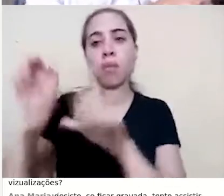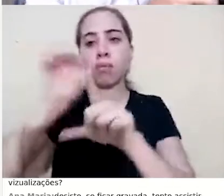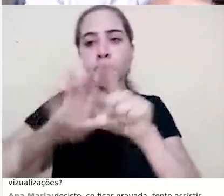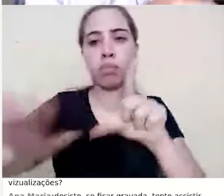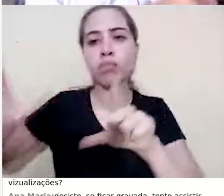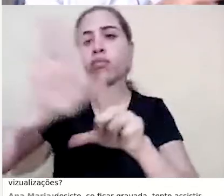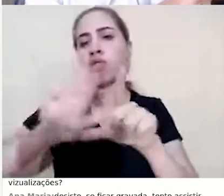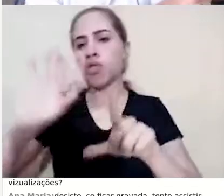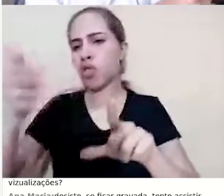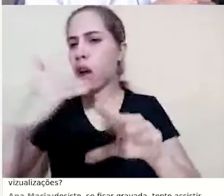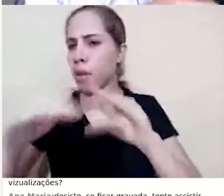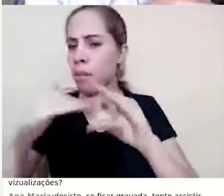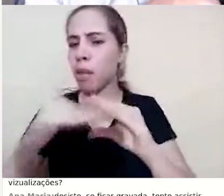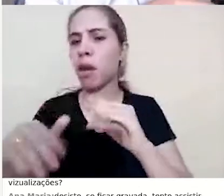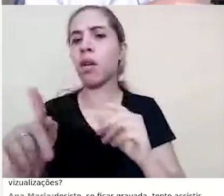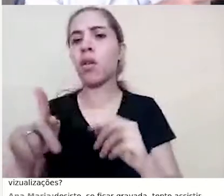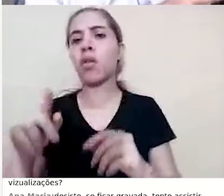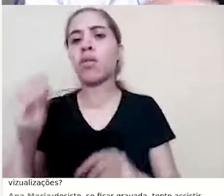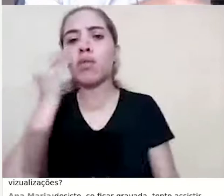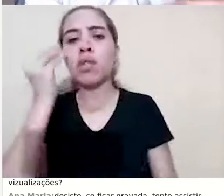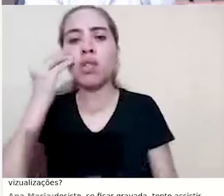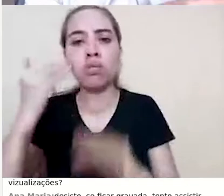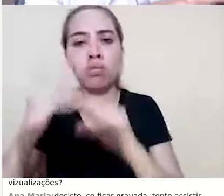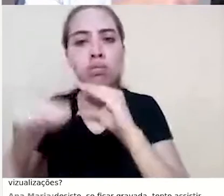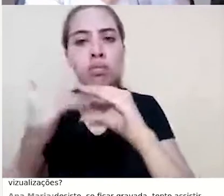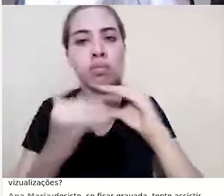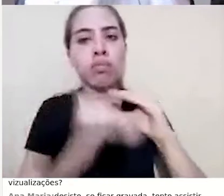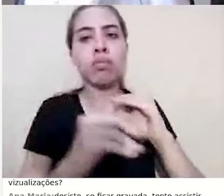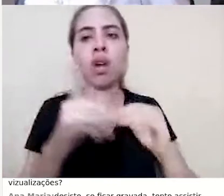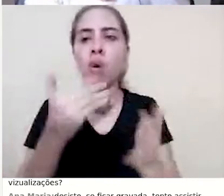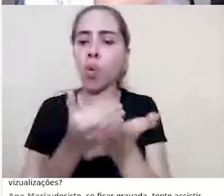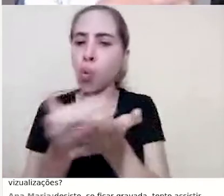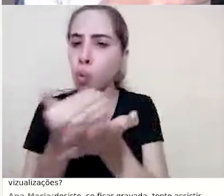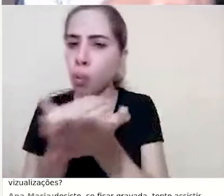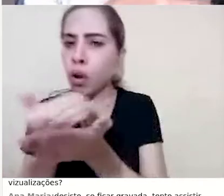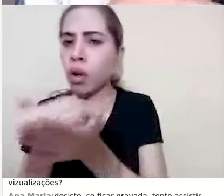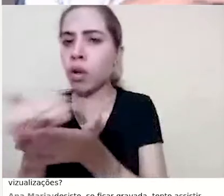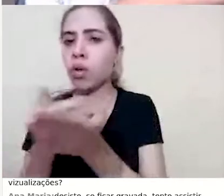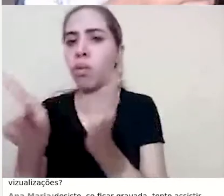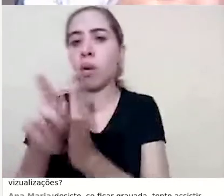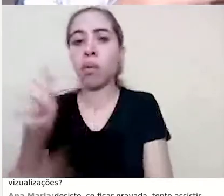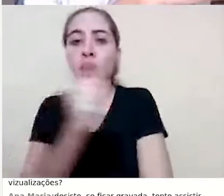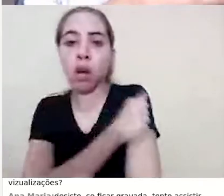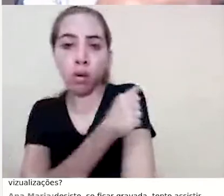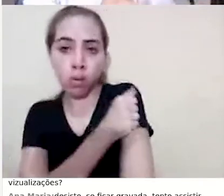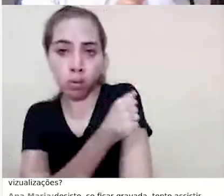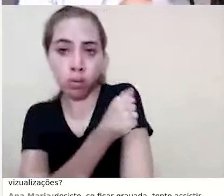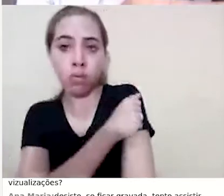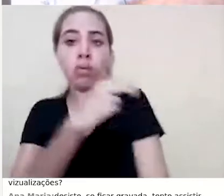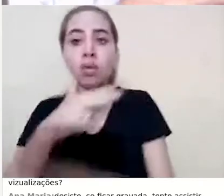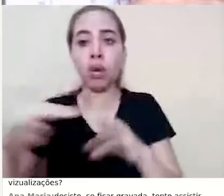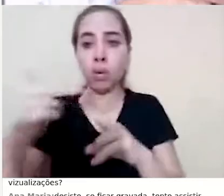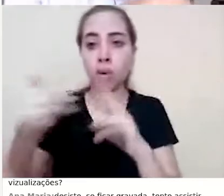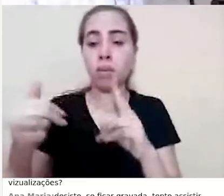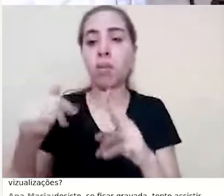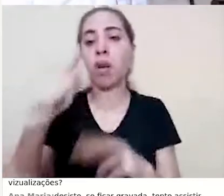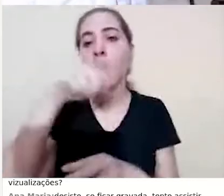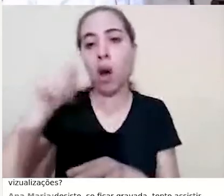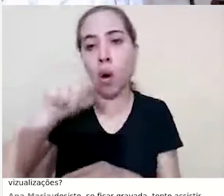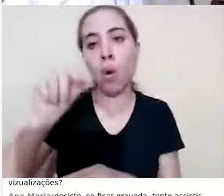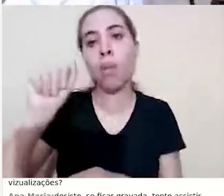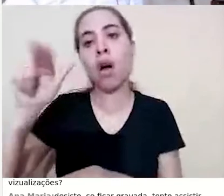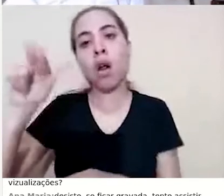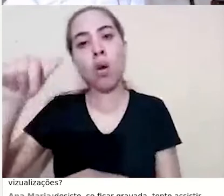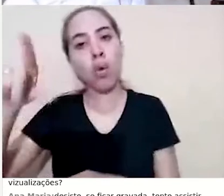Quando eu acessei aqui, todos os e-mails cadastrados são os e-mails iniciais de aluno da UNB, que é o nome da matricula, arroba aluno.nb